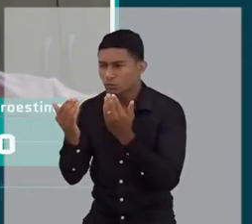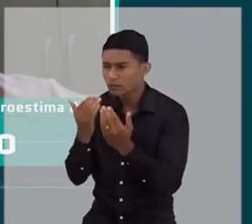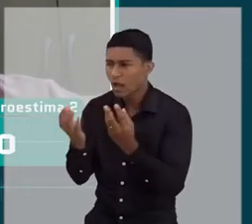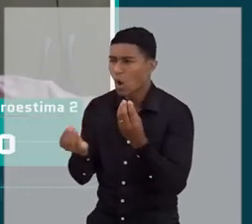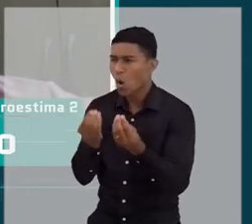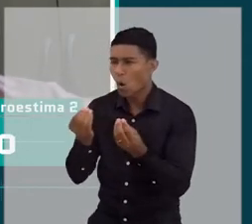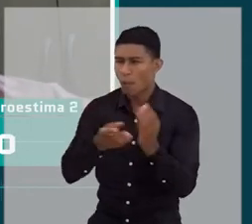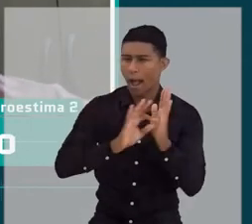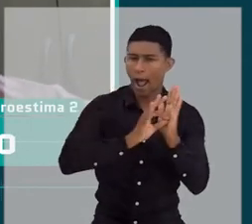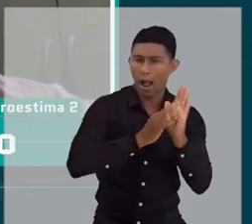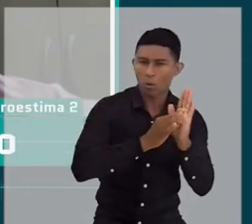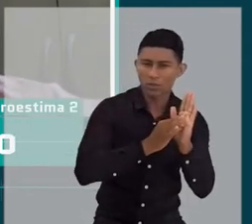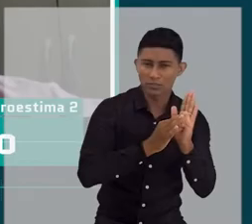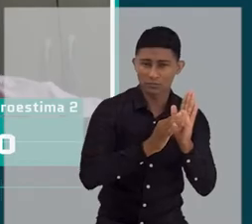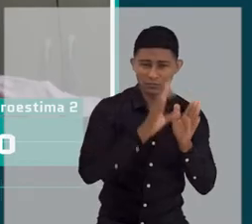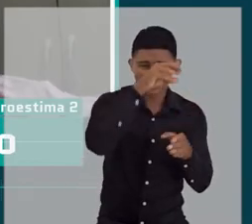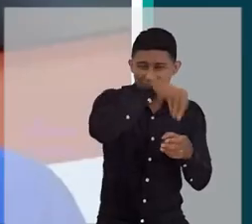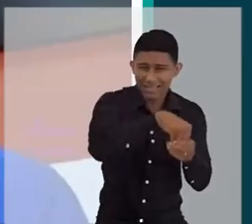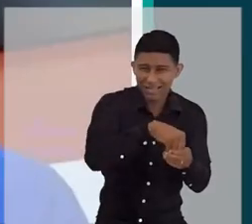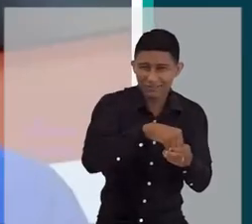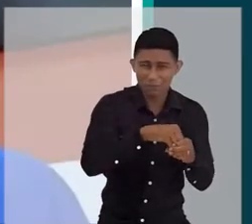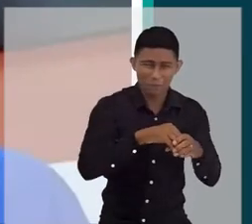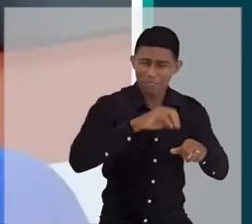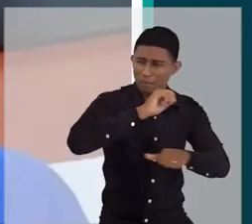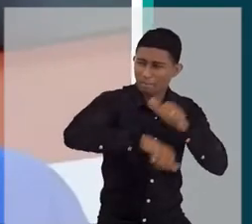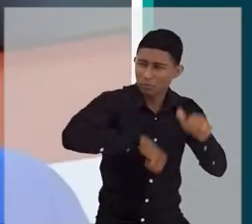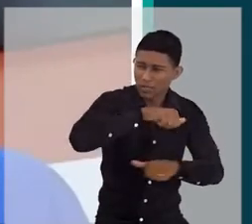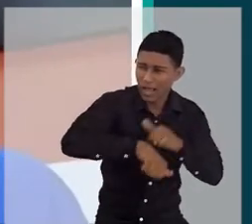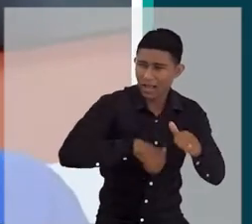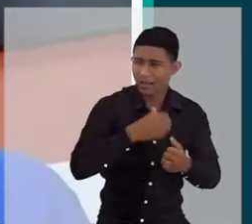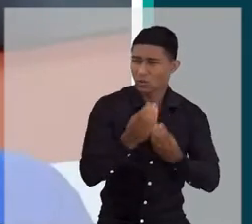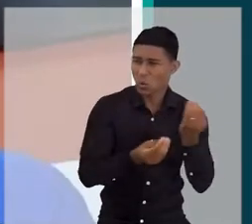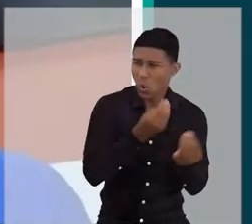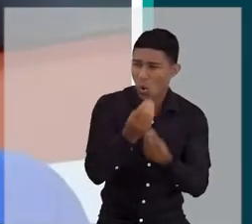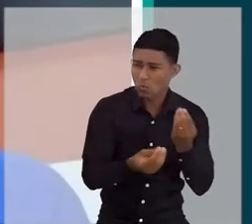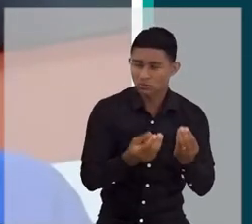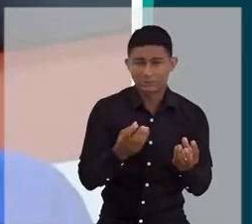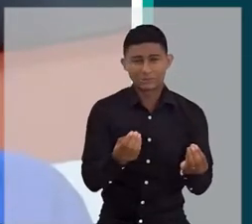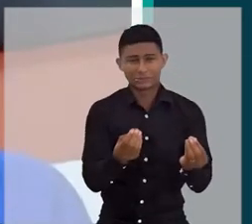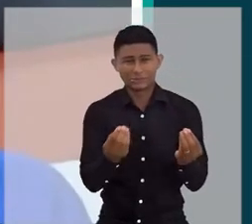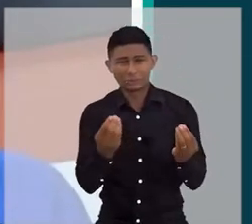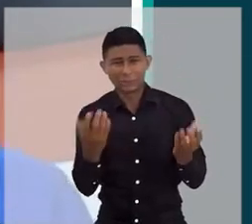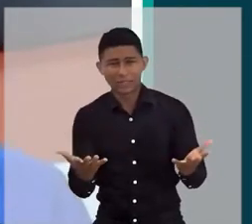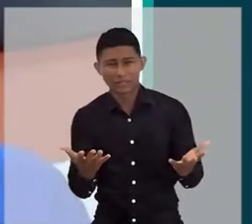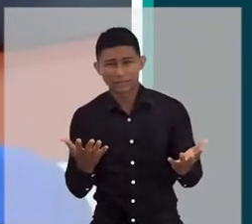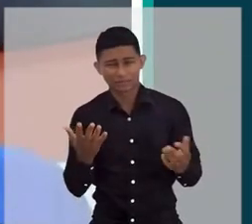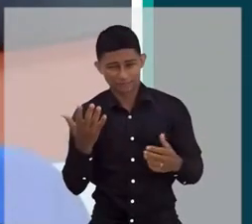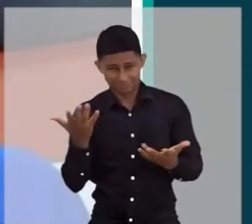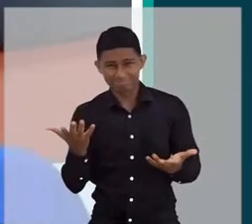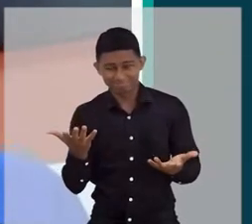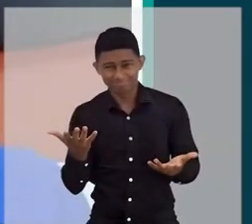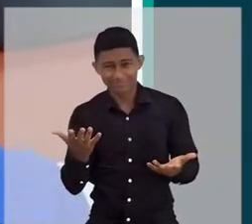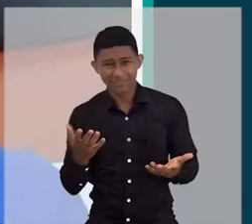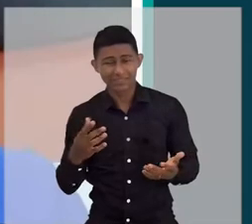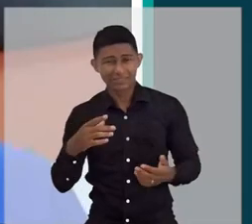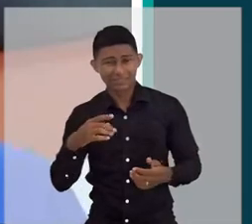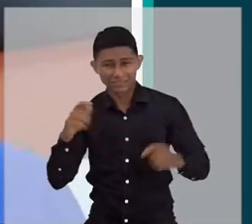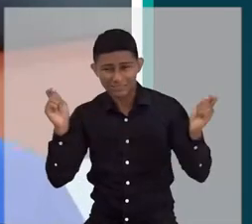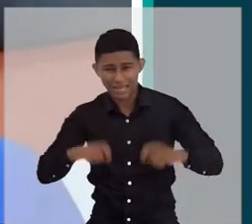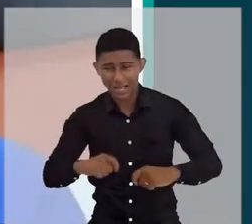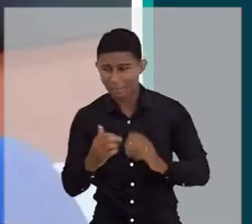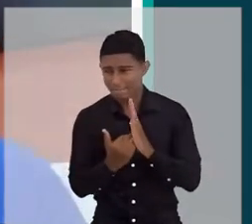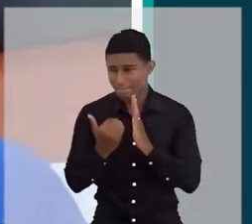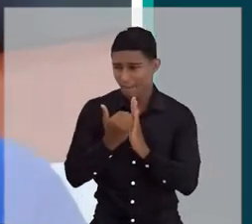alteração algoritmica para que consigamos enviar para essas minorias,